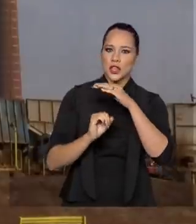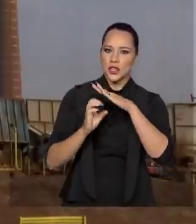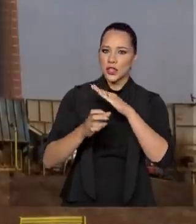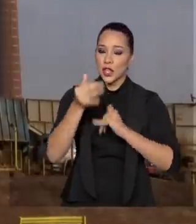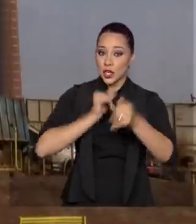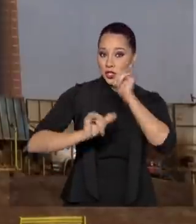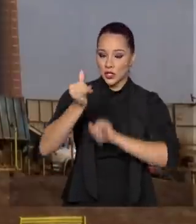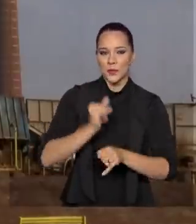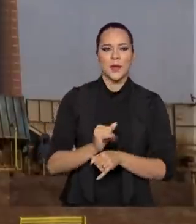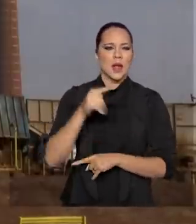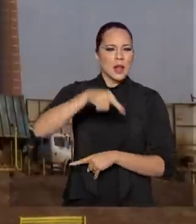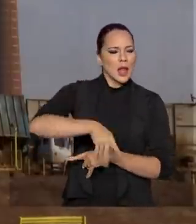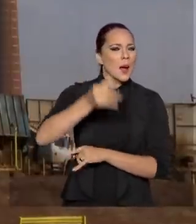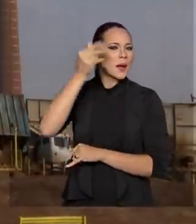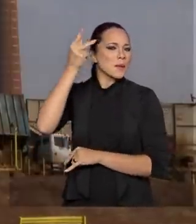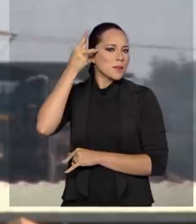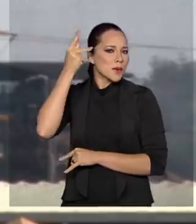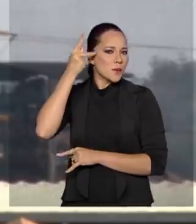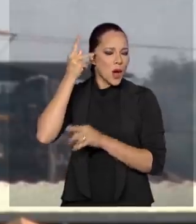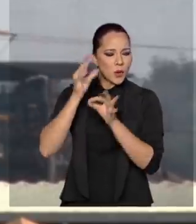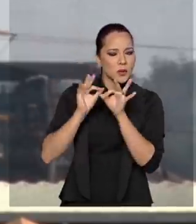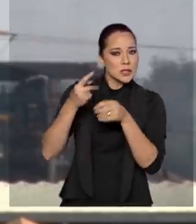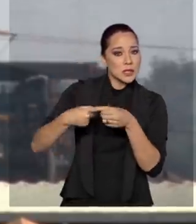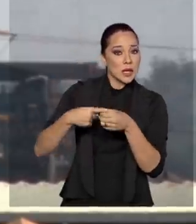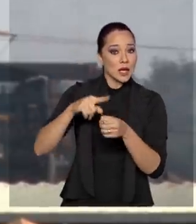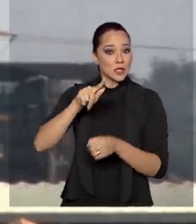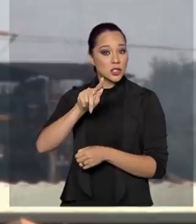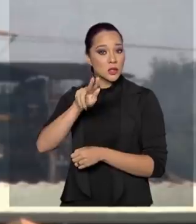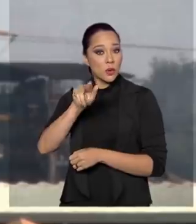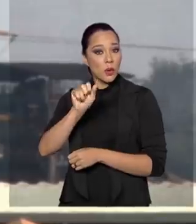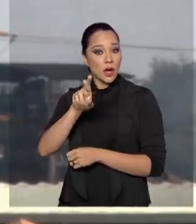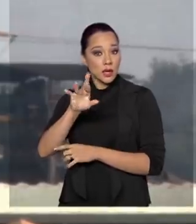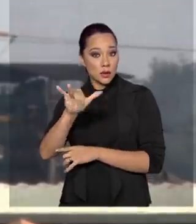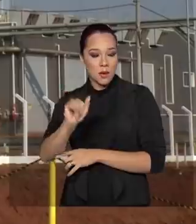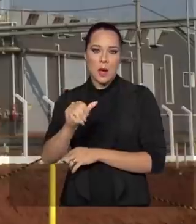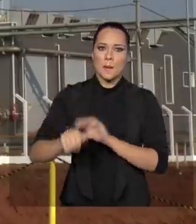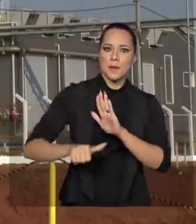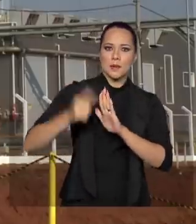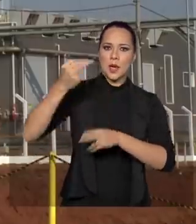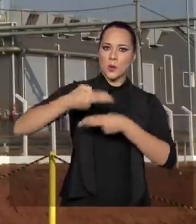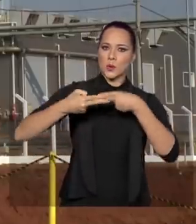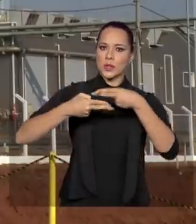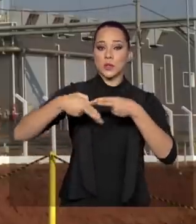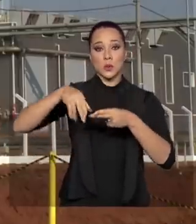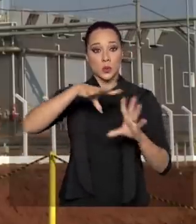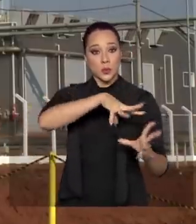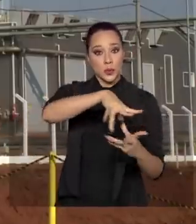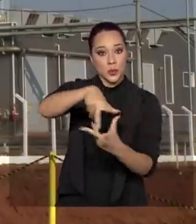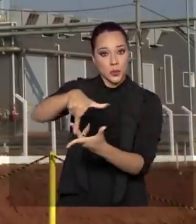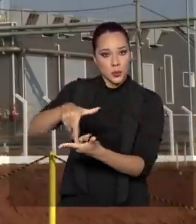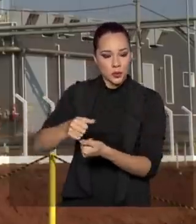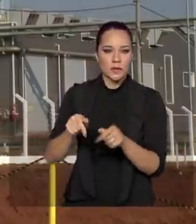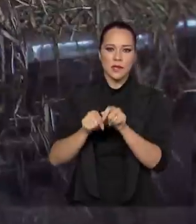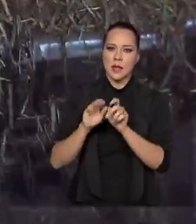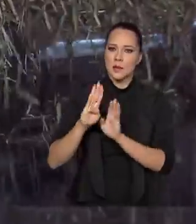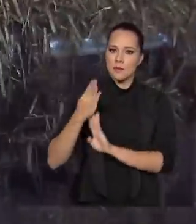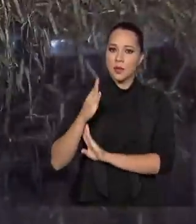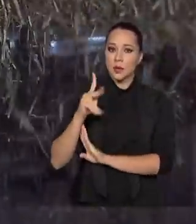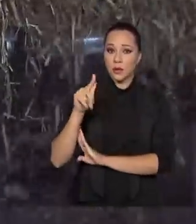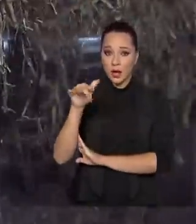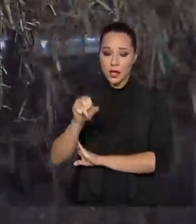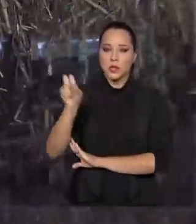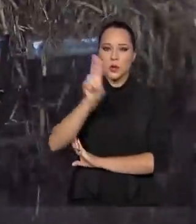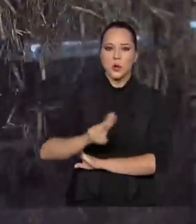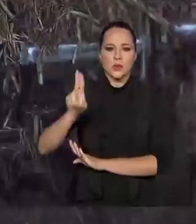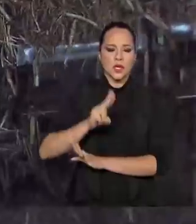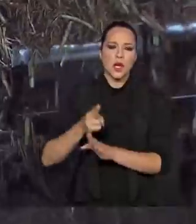No interior paulista, no município de Guariba, fica essa usina que será a primeira do mundo em escala comercial a produzir biogás através